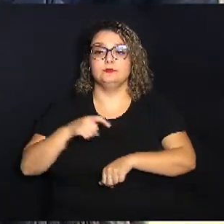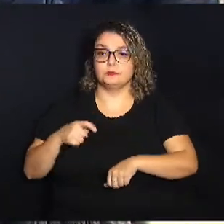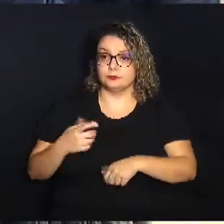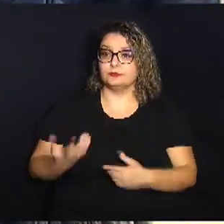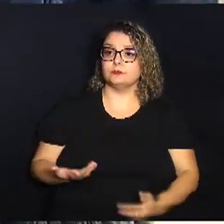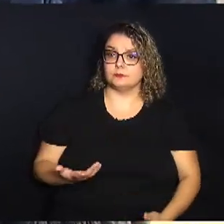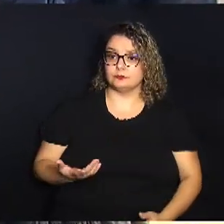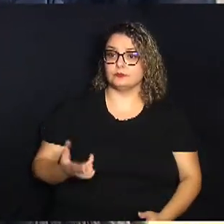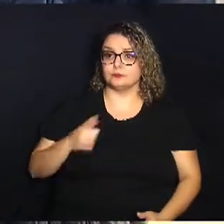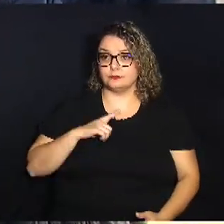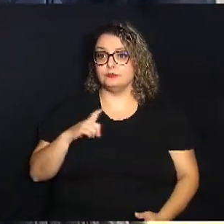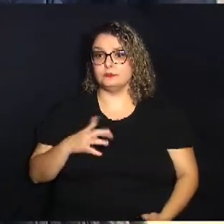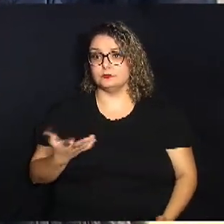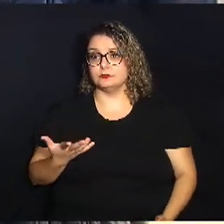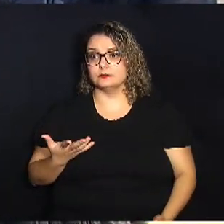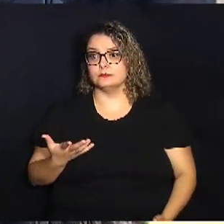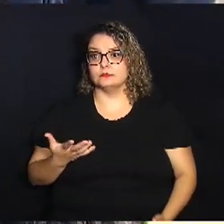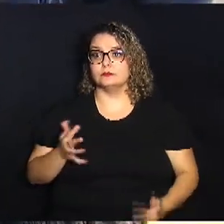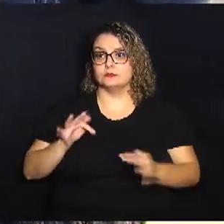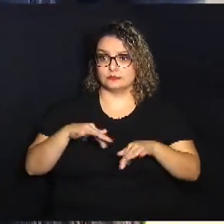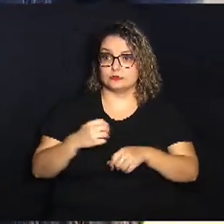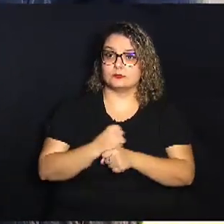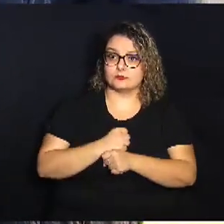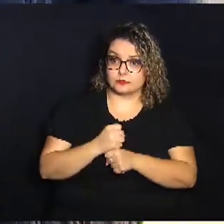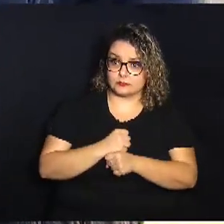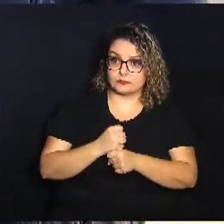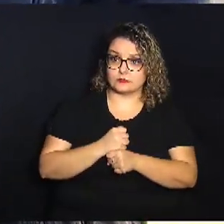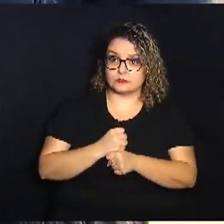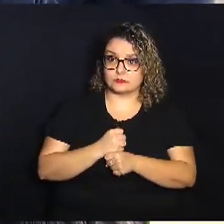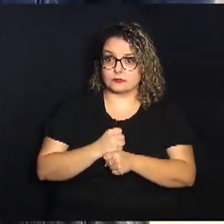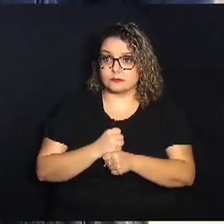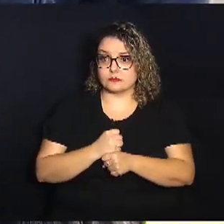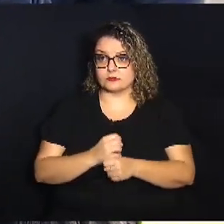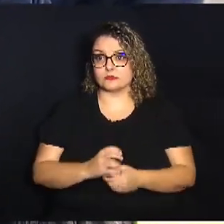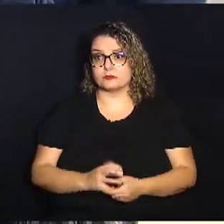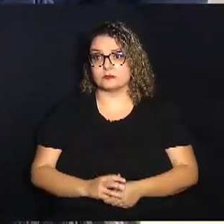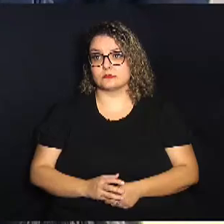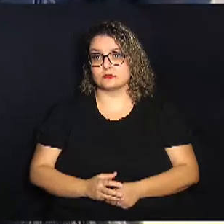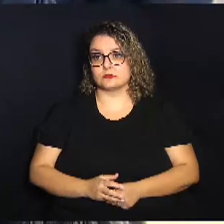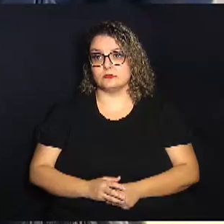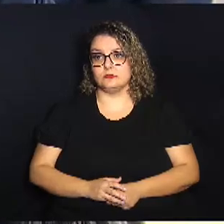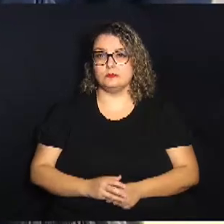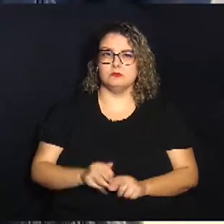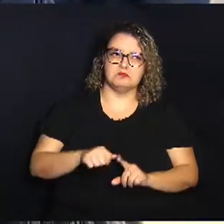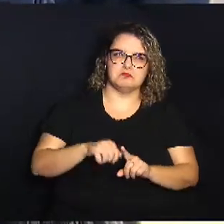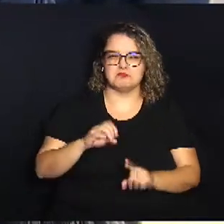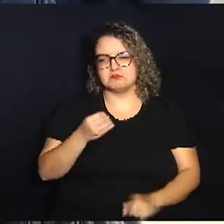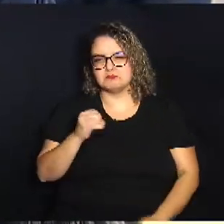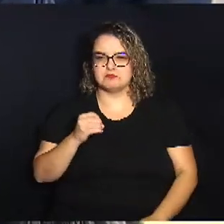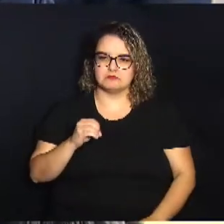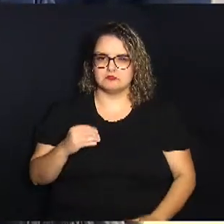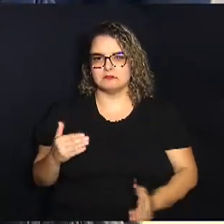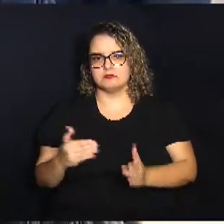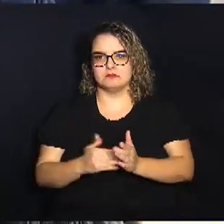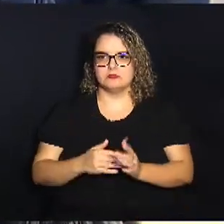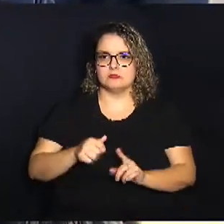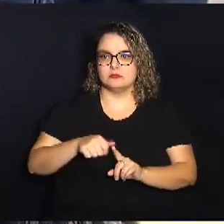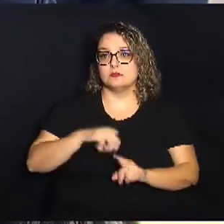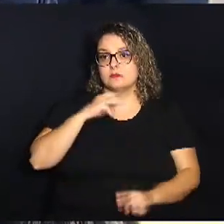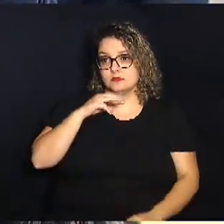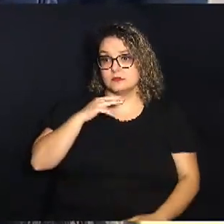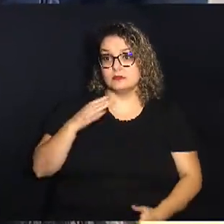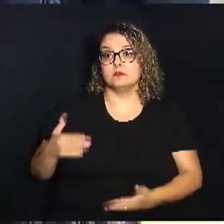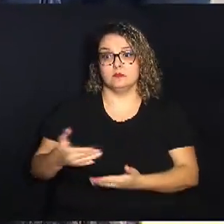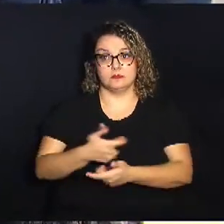temos agora, Em torno de final do ano, em torno de... Entre outubro até março, a gente tem um recolhimento